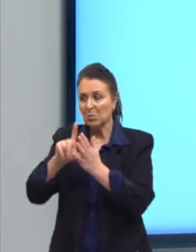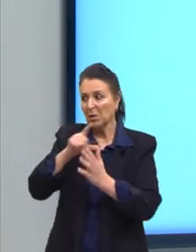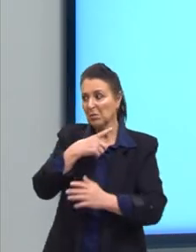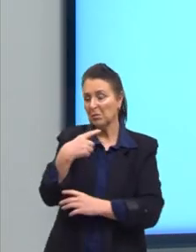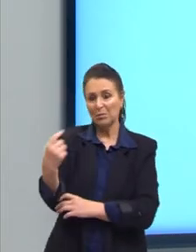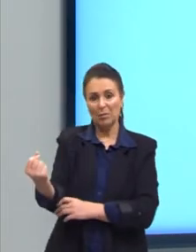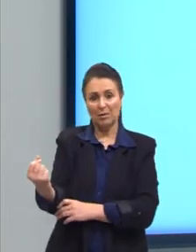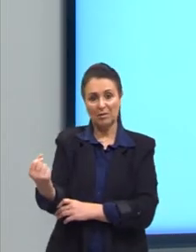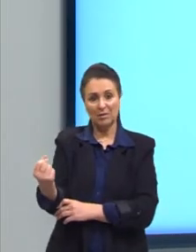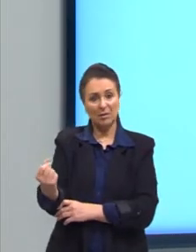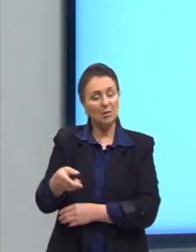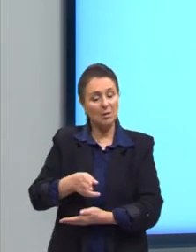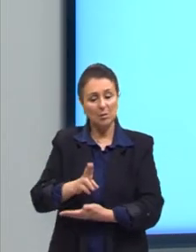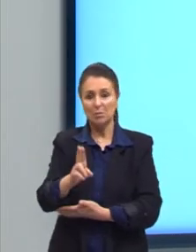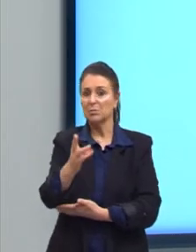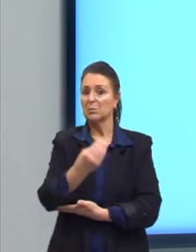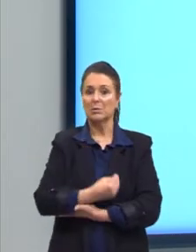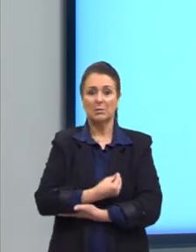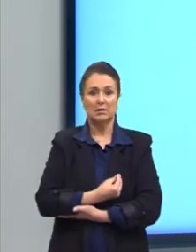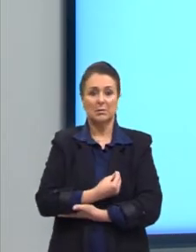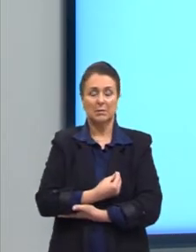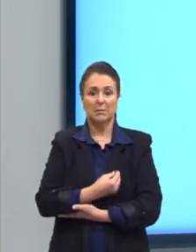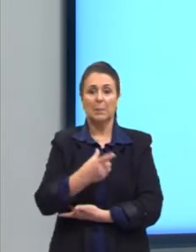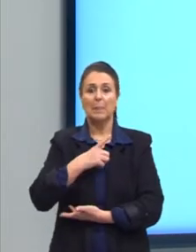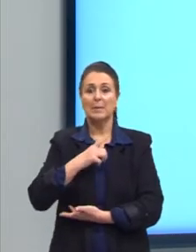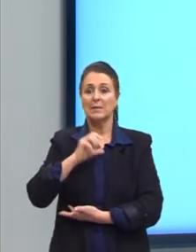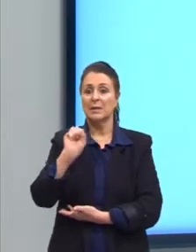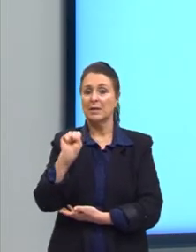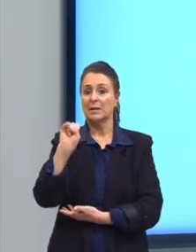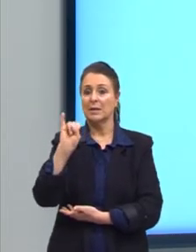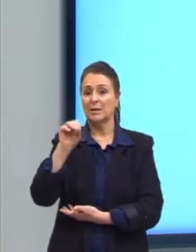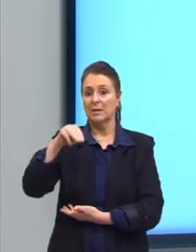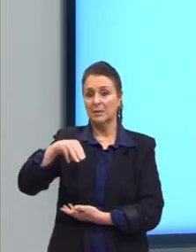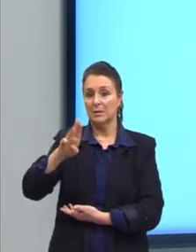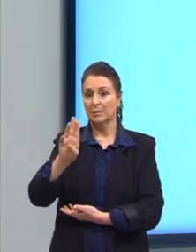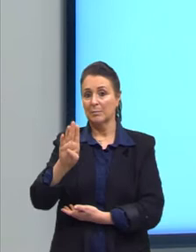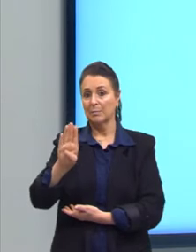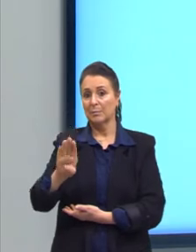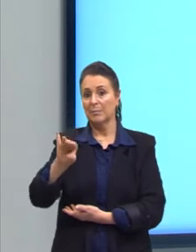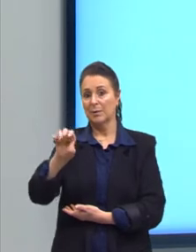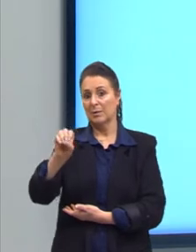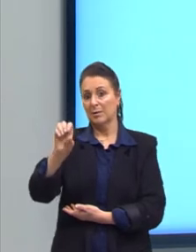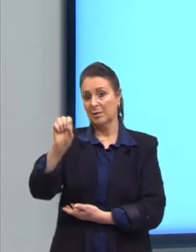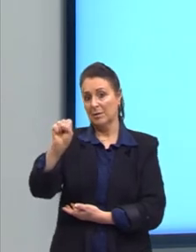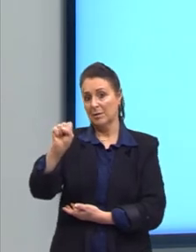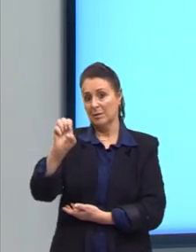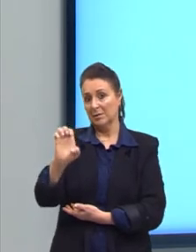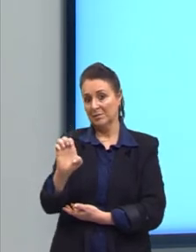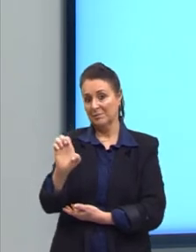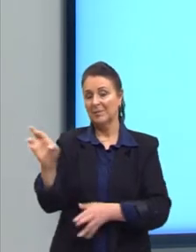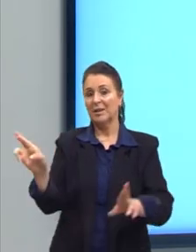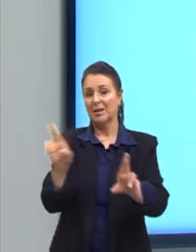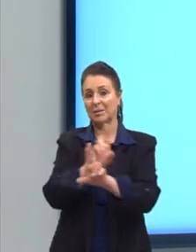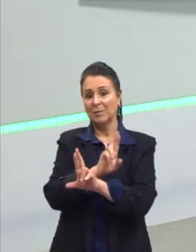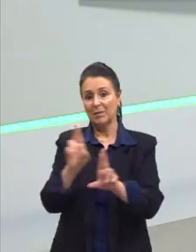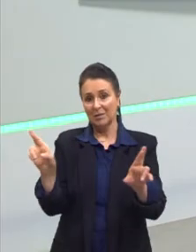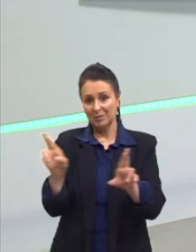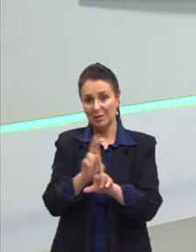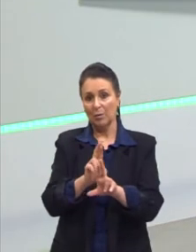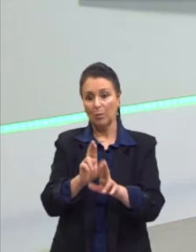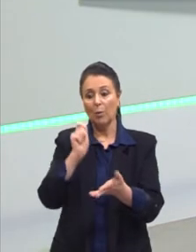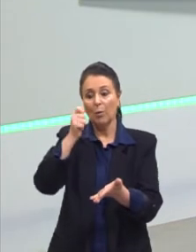embora, cada um segue a sua vida. Mas tem a simbiose também, tá, gente? Na simbiose, então, é uma relação de mutualismo